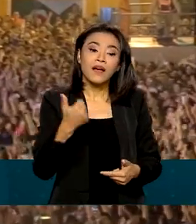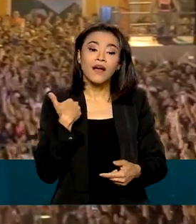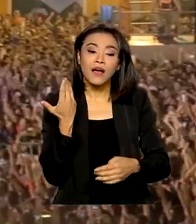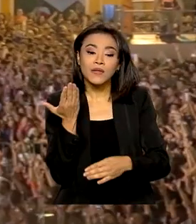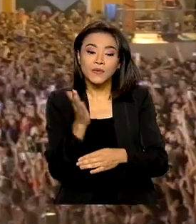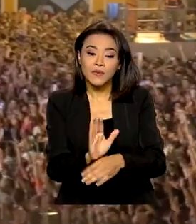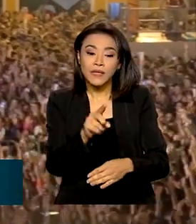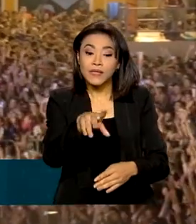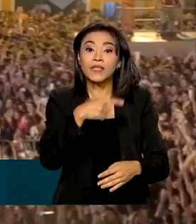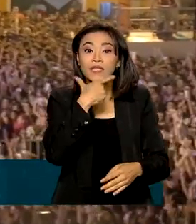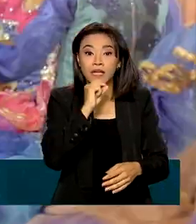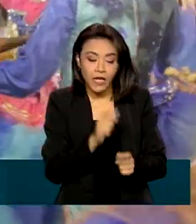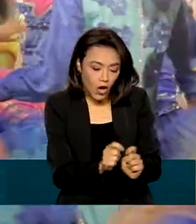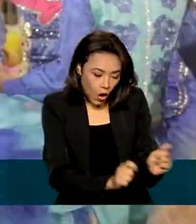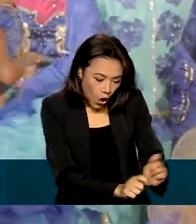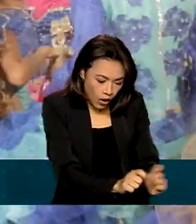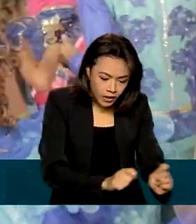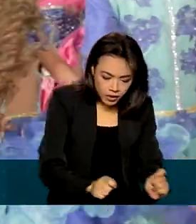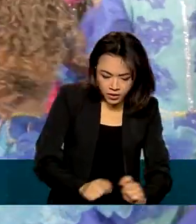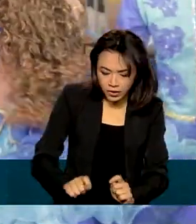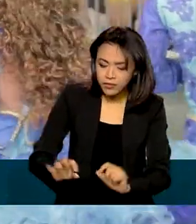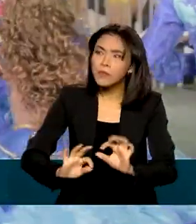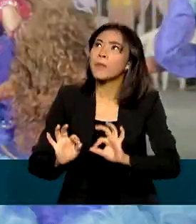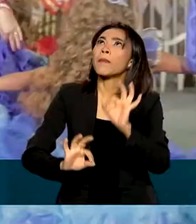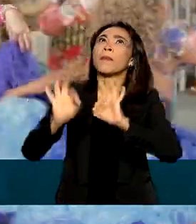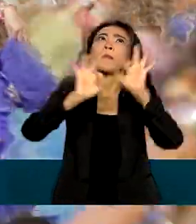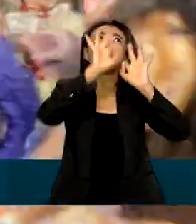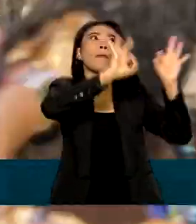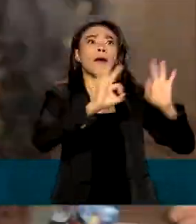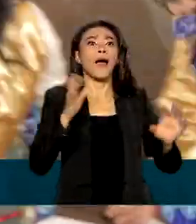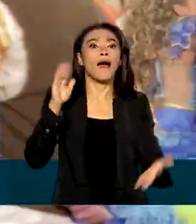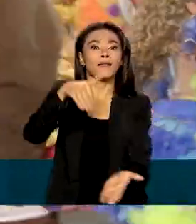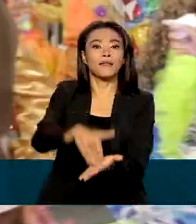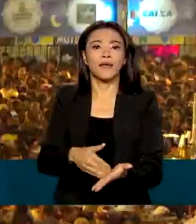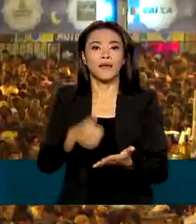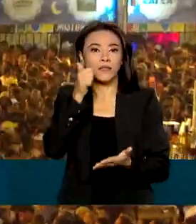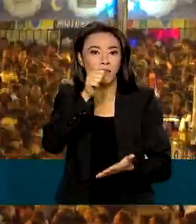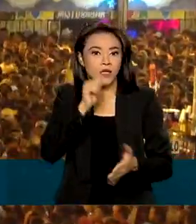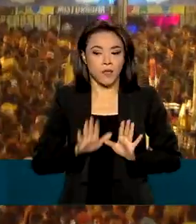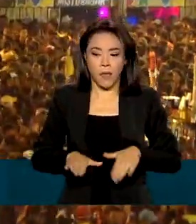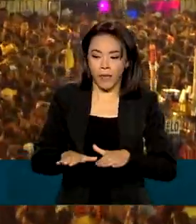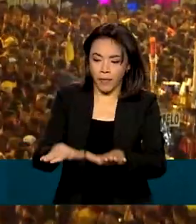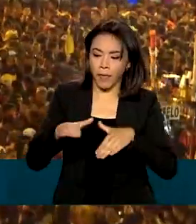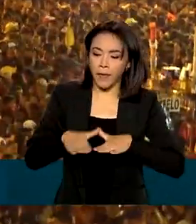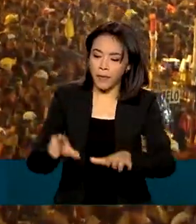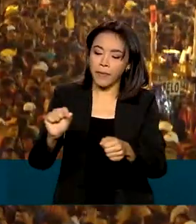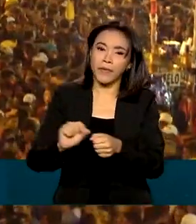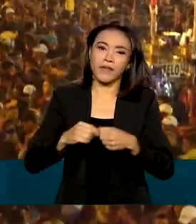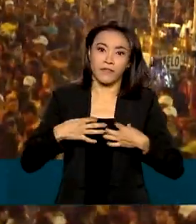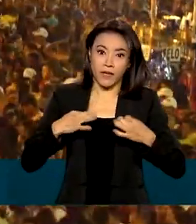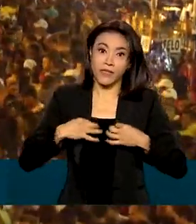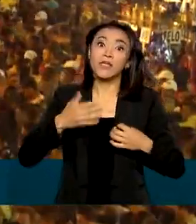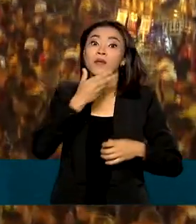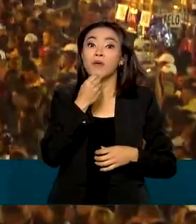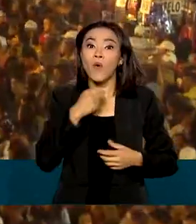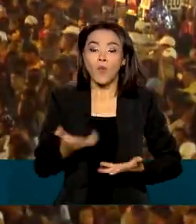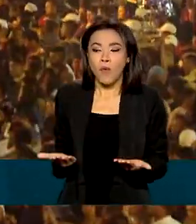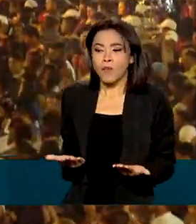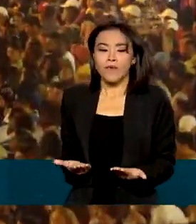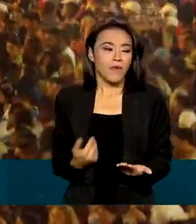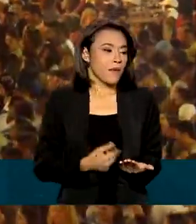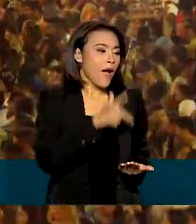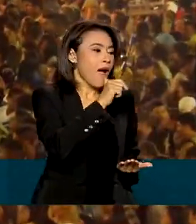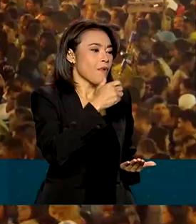desde o montador de palco até a costureira que produz as roupas das quadrilhas, passando pelo ambulante que vende ali a sua